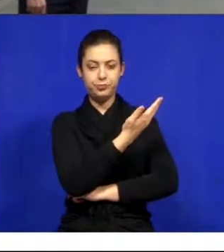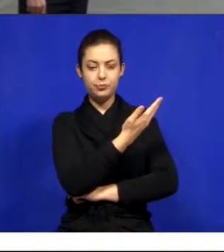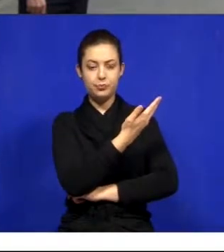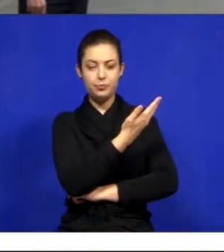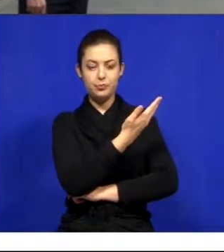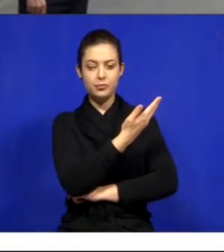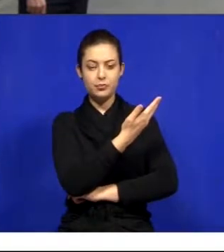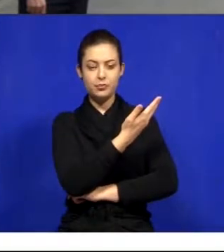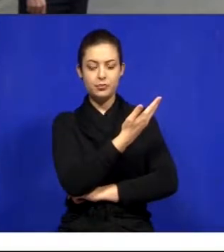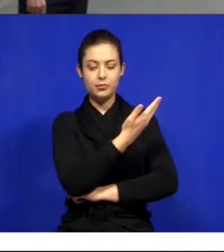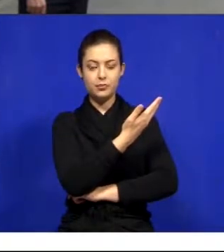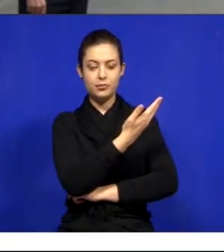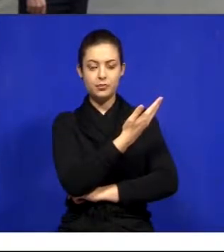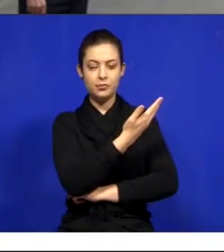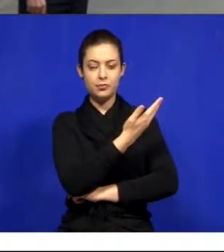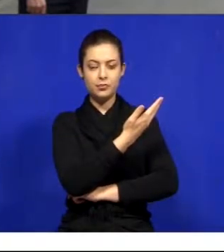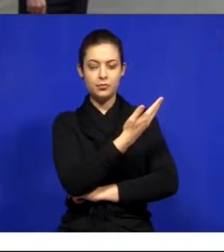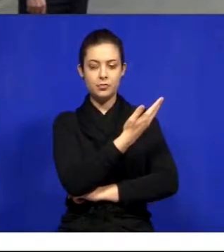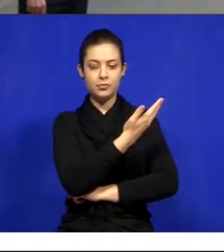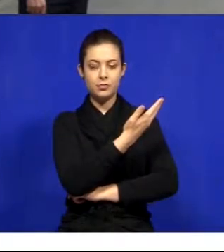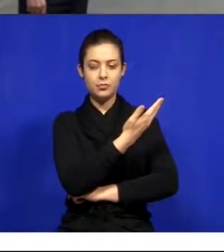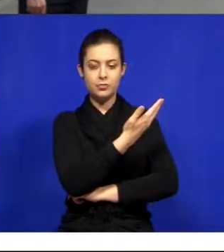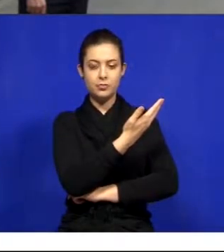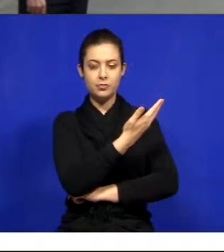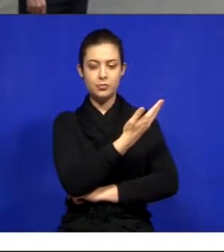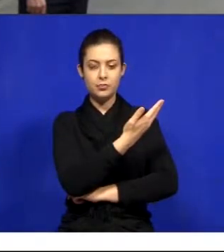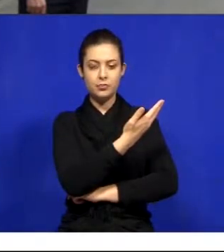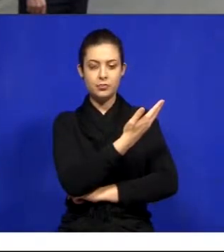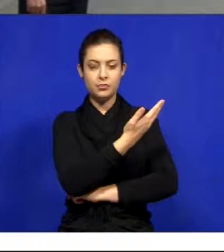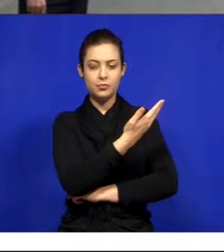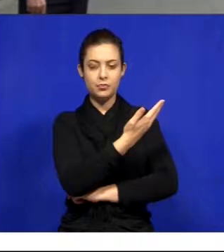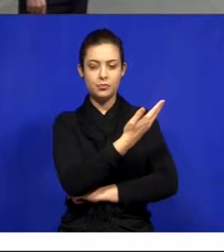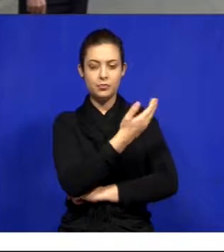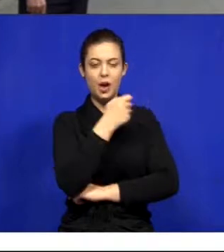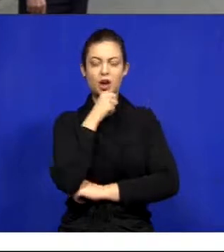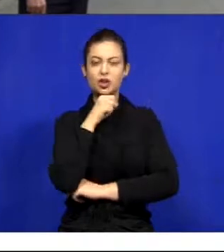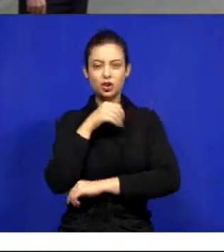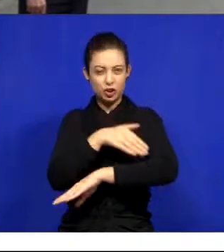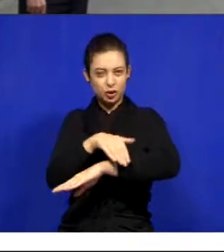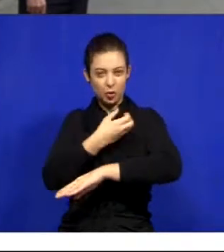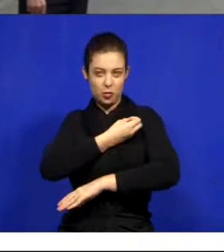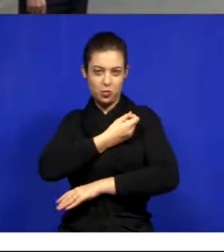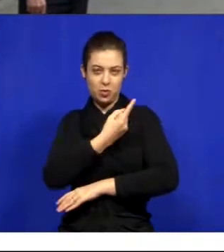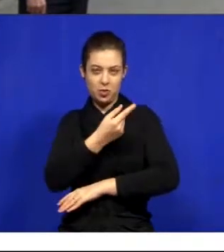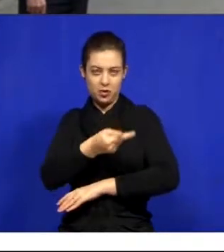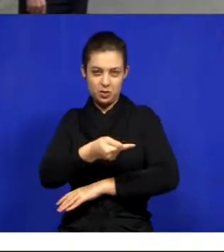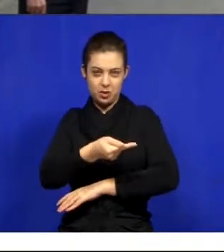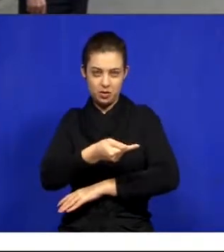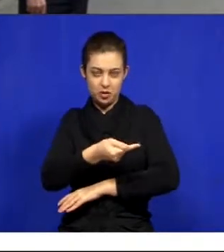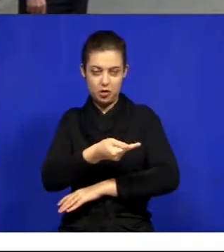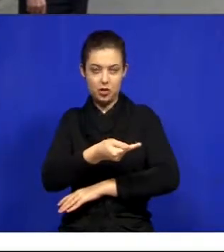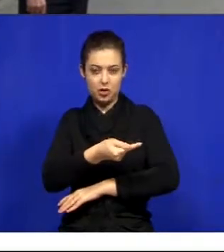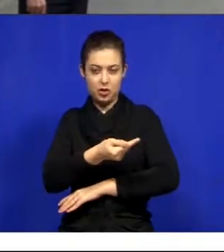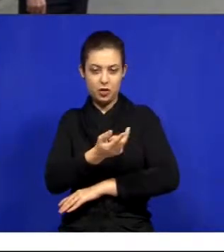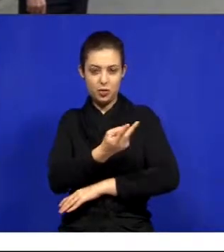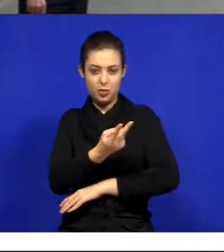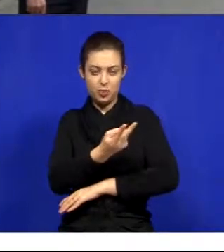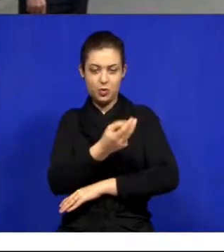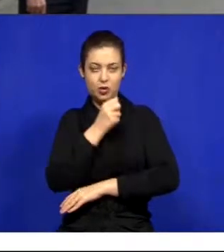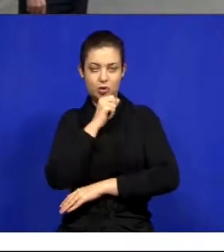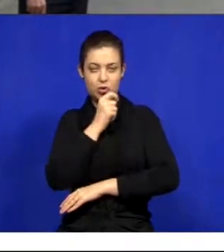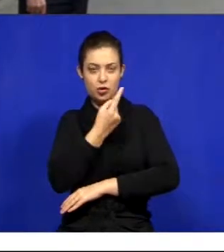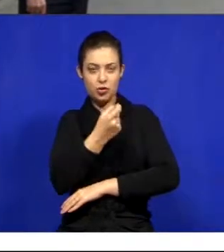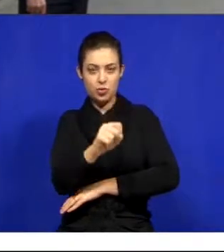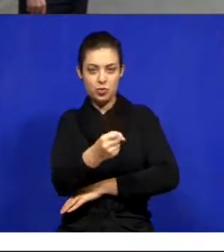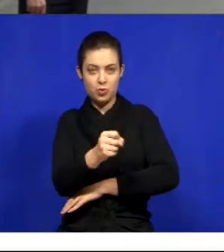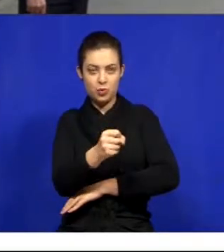Carmino Soleu, antiga rua 17 e na Benedita Andrade, antiga